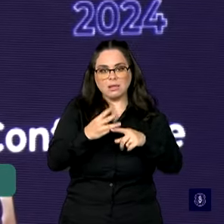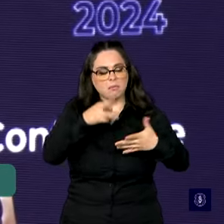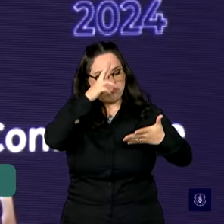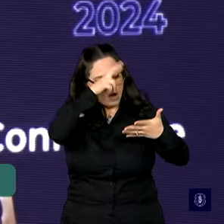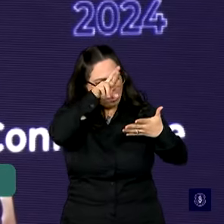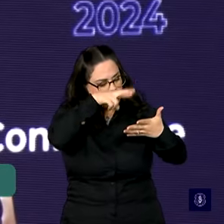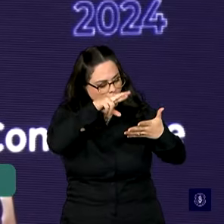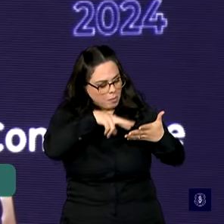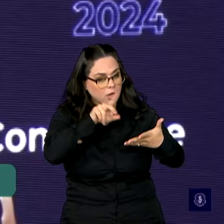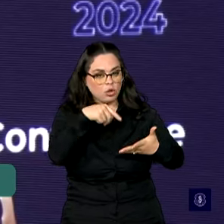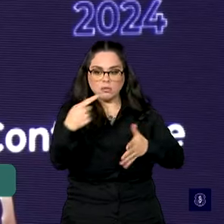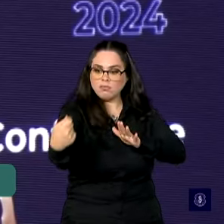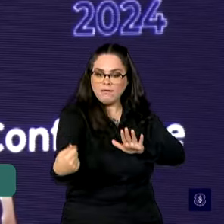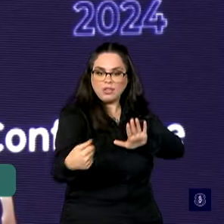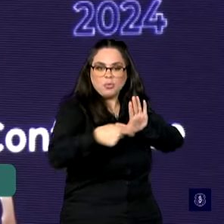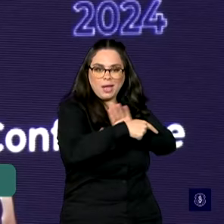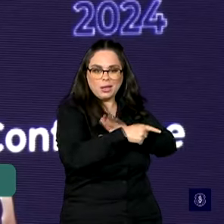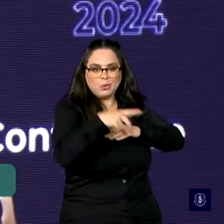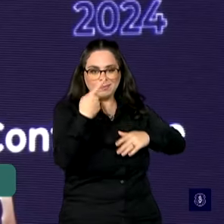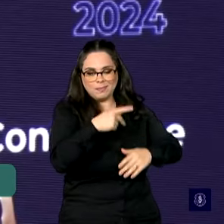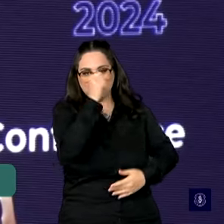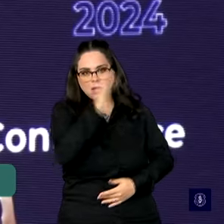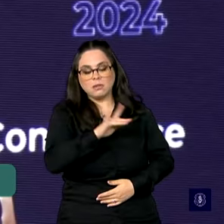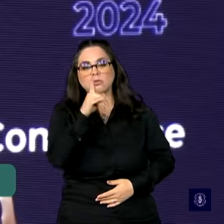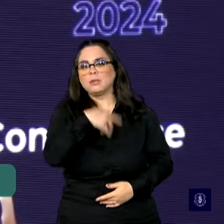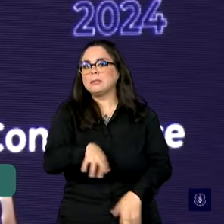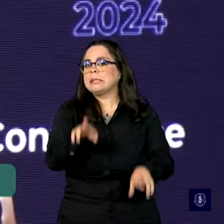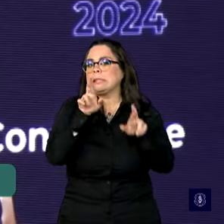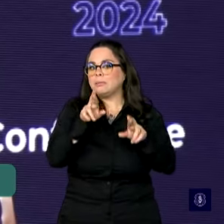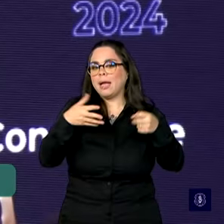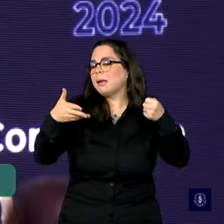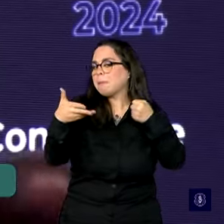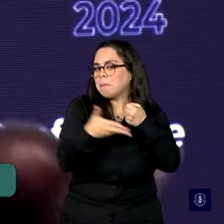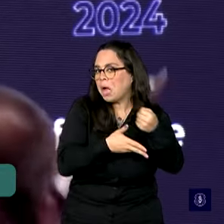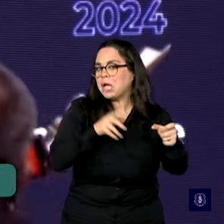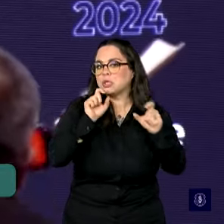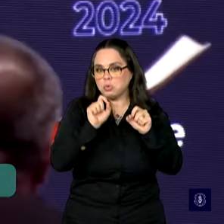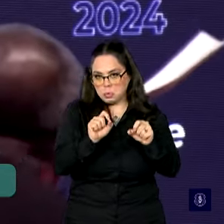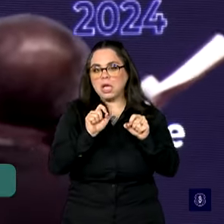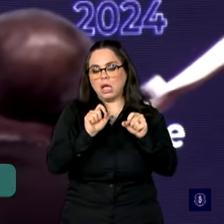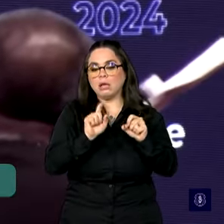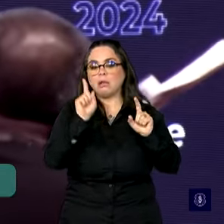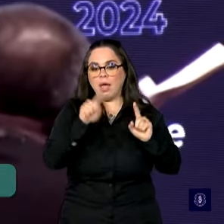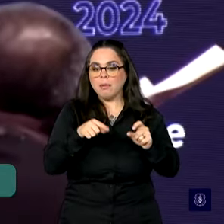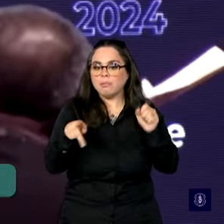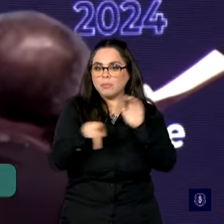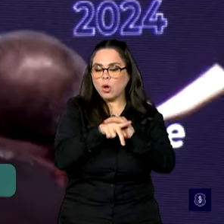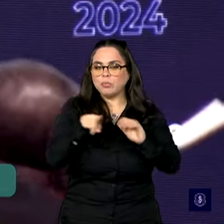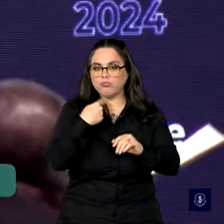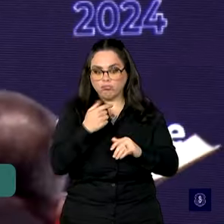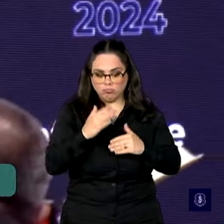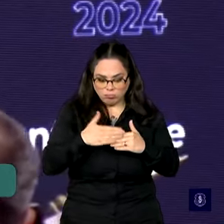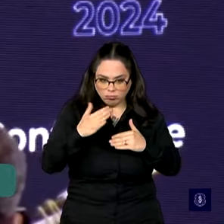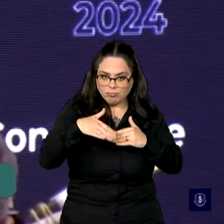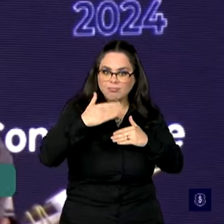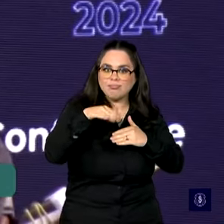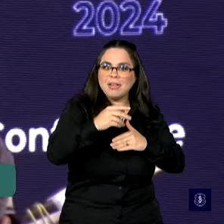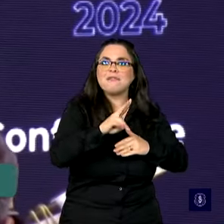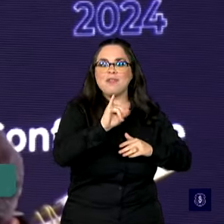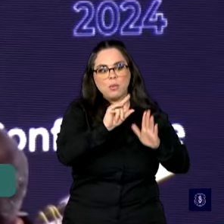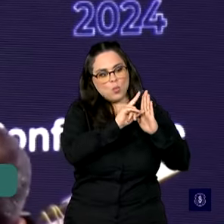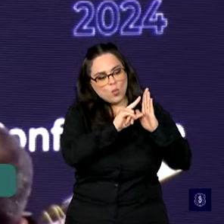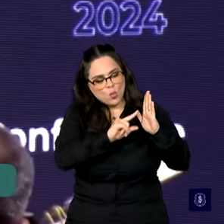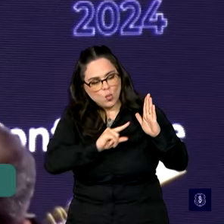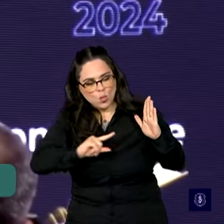nota de crédito. Há uma expectativa fundada, bem fundamentada, de que isso vai continuar acontecendo